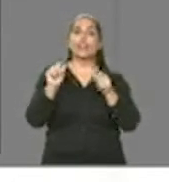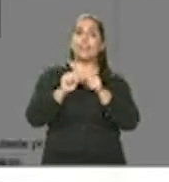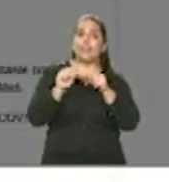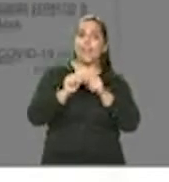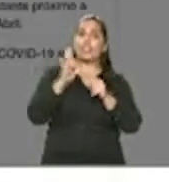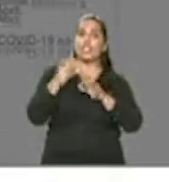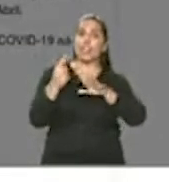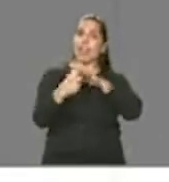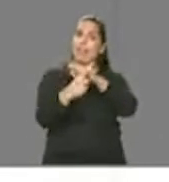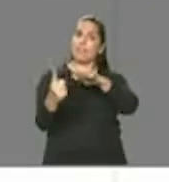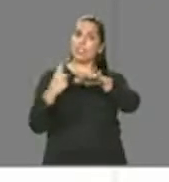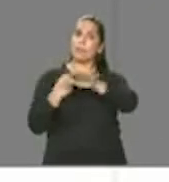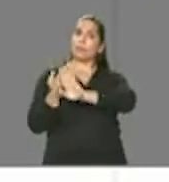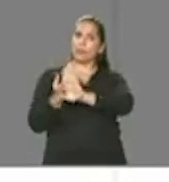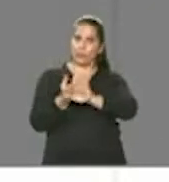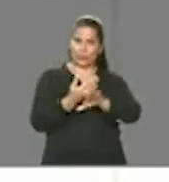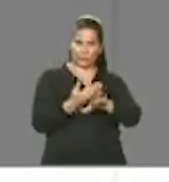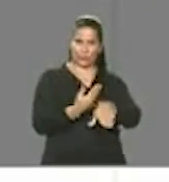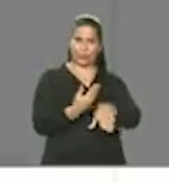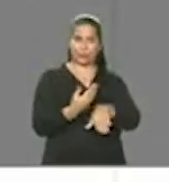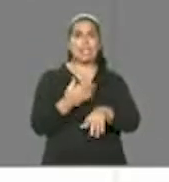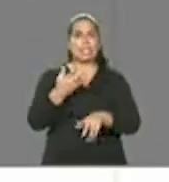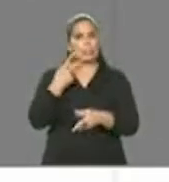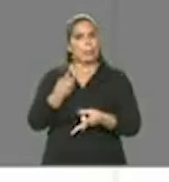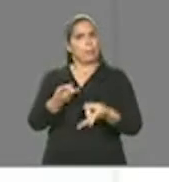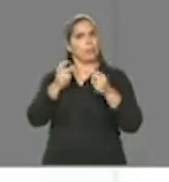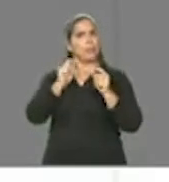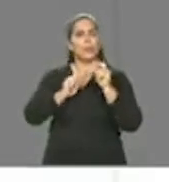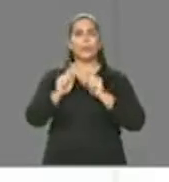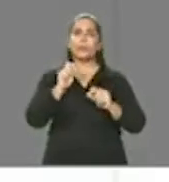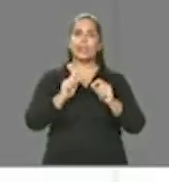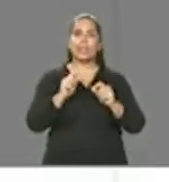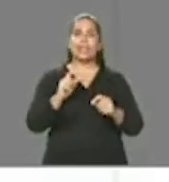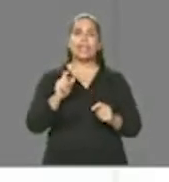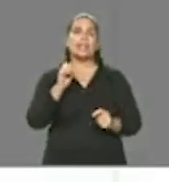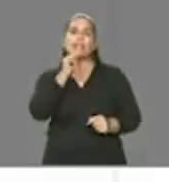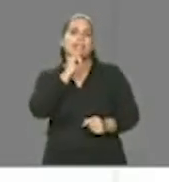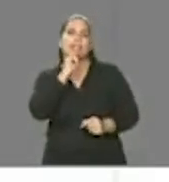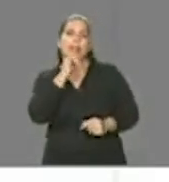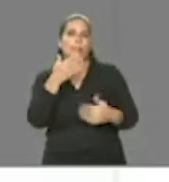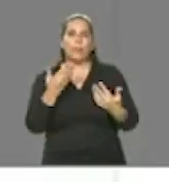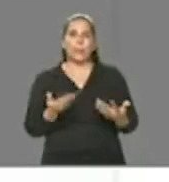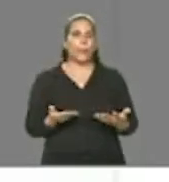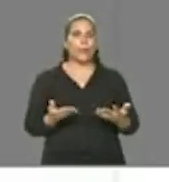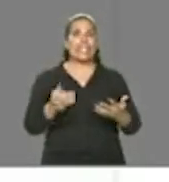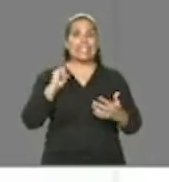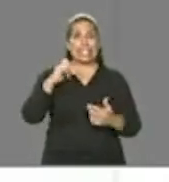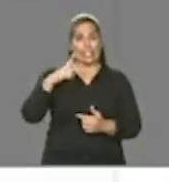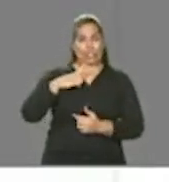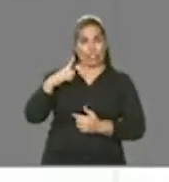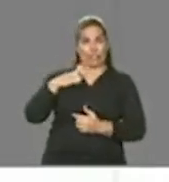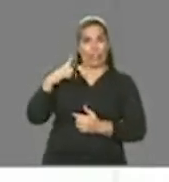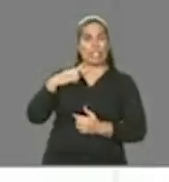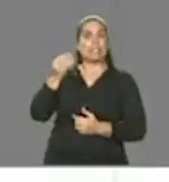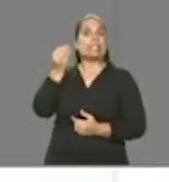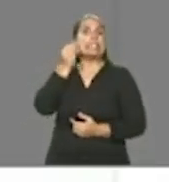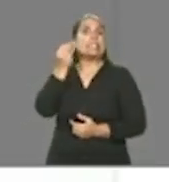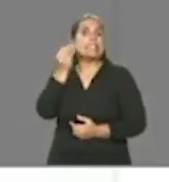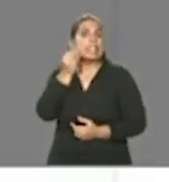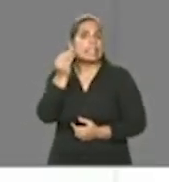afastamento social. E o que a gente obteve foi que, se, por exemplo, houvesse uma tentativa